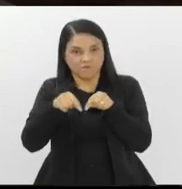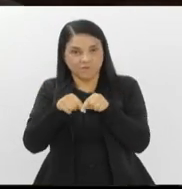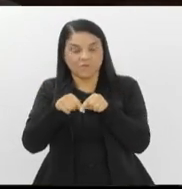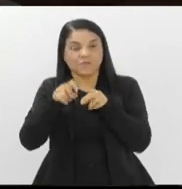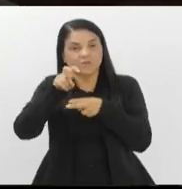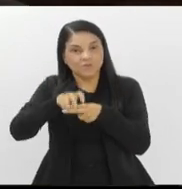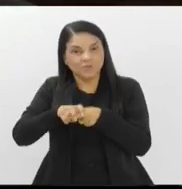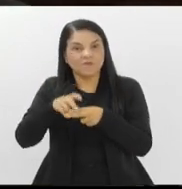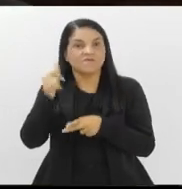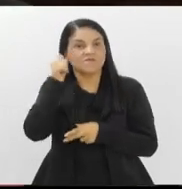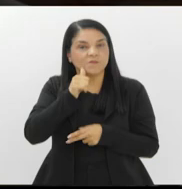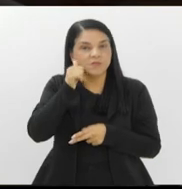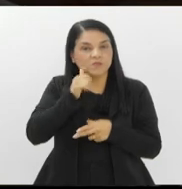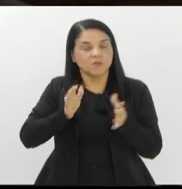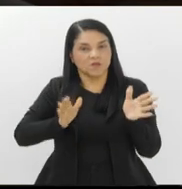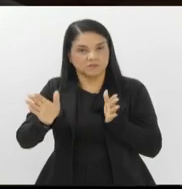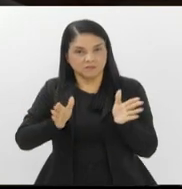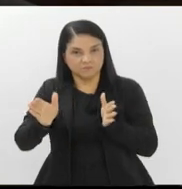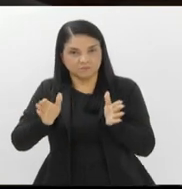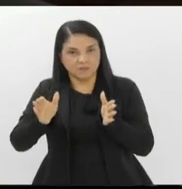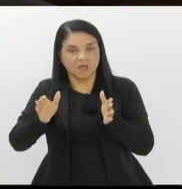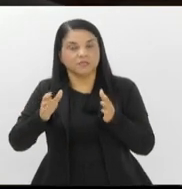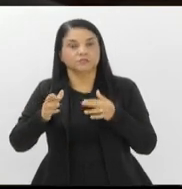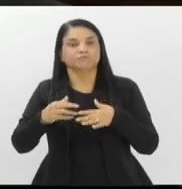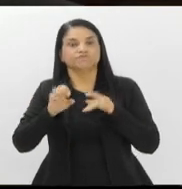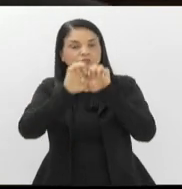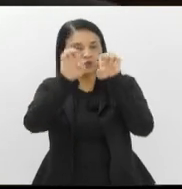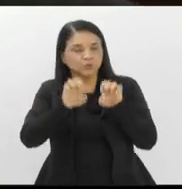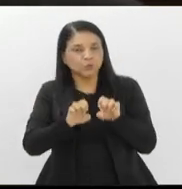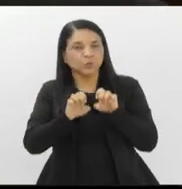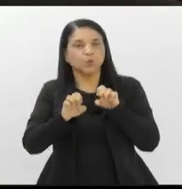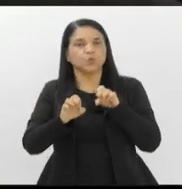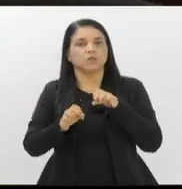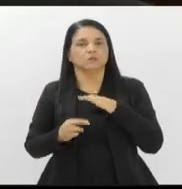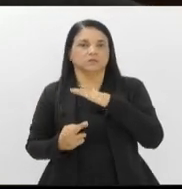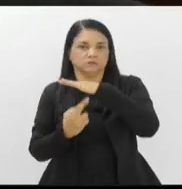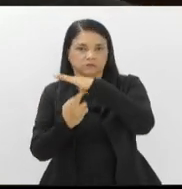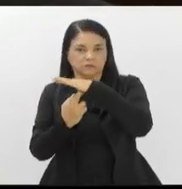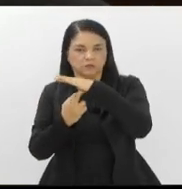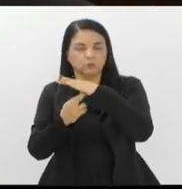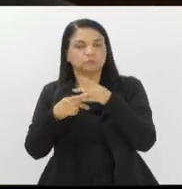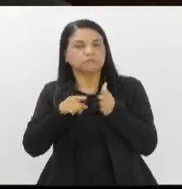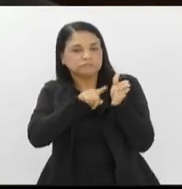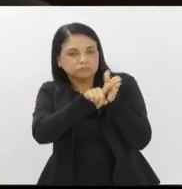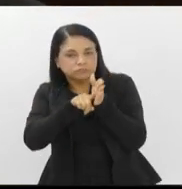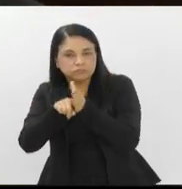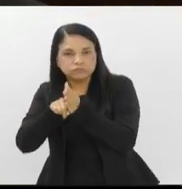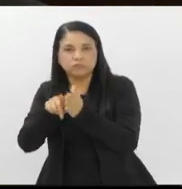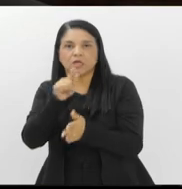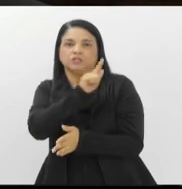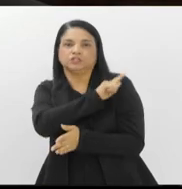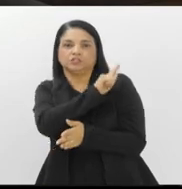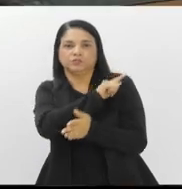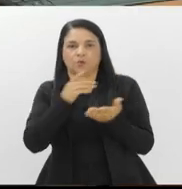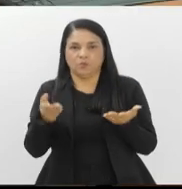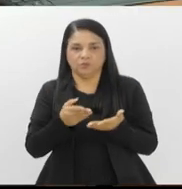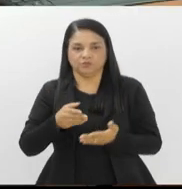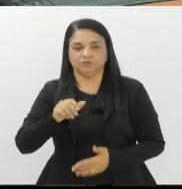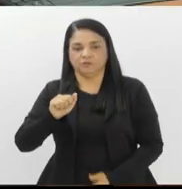acessibilidade, a estrutura das estações, tudo isso está sendo visto com uma lupa pela atual gestão da AG Transp.